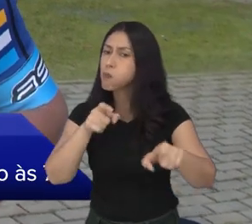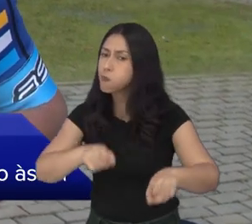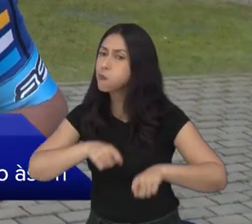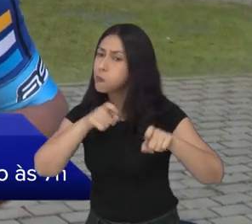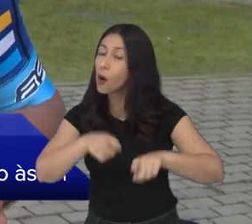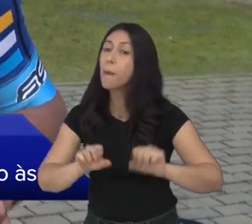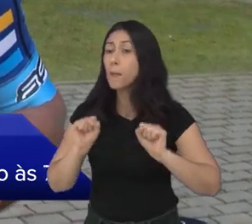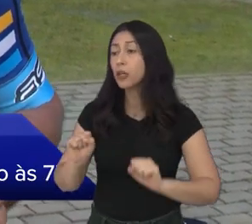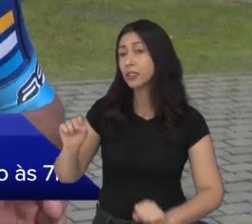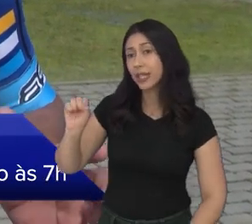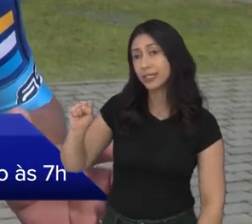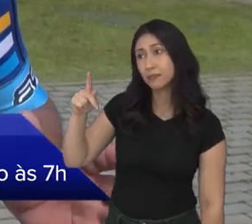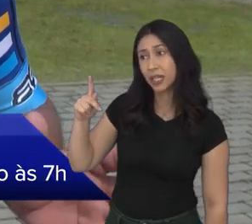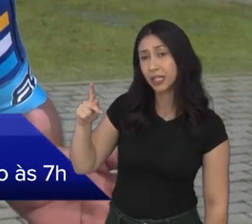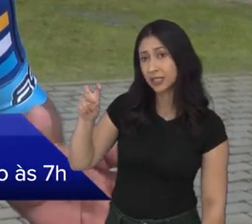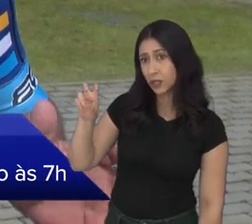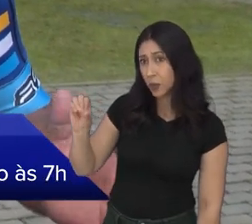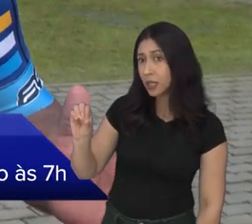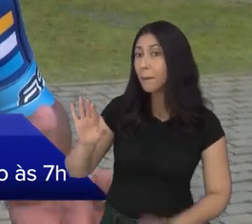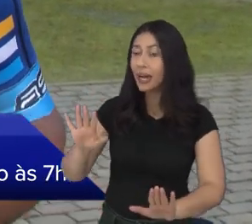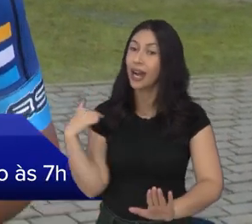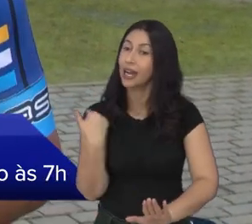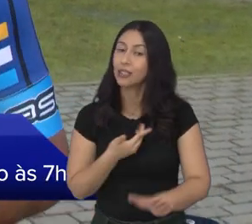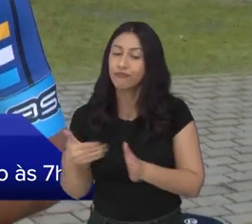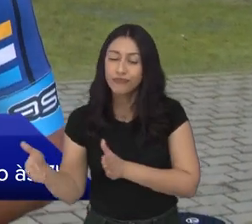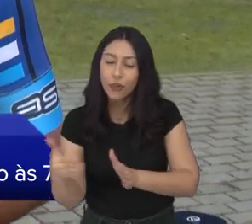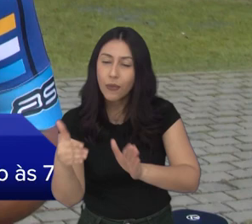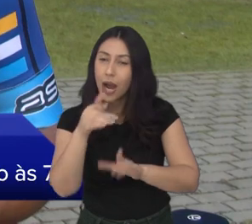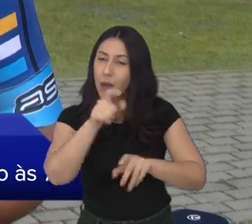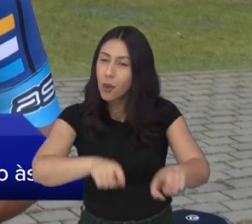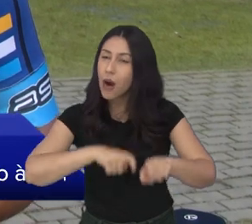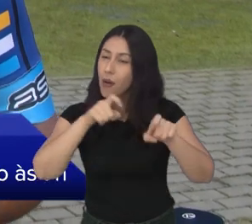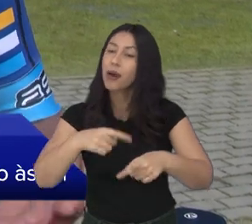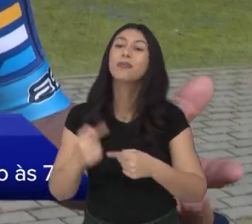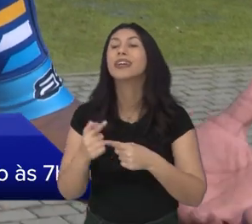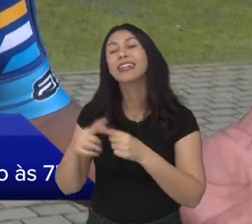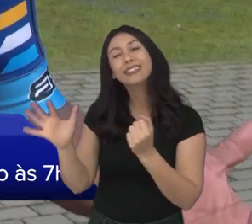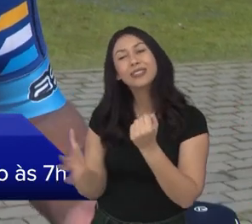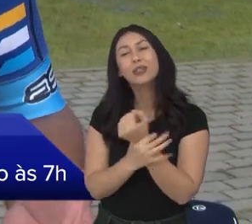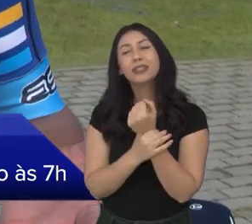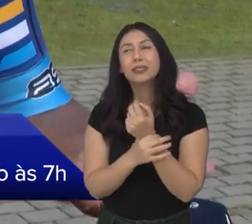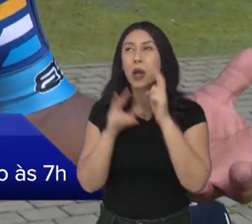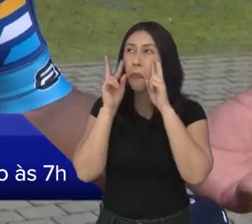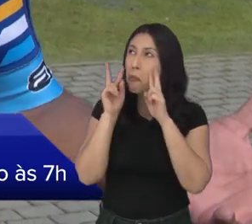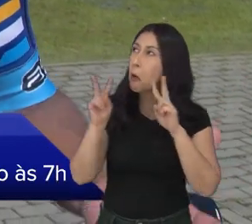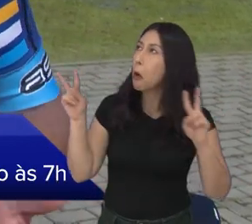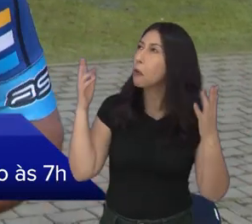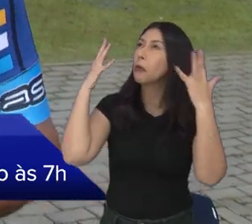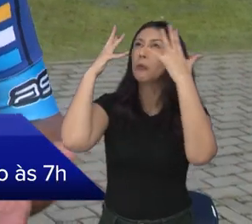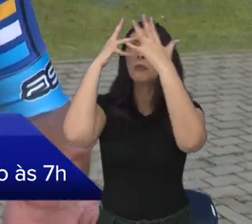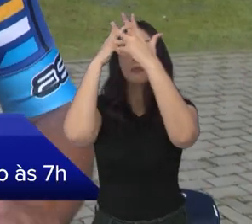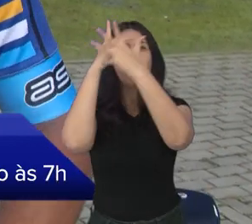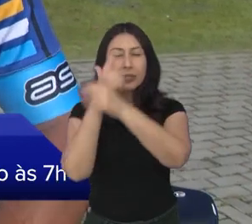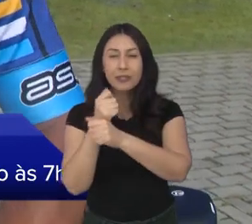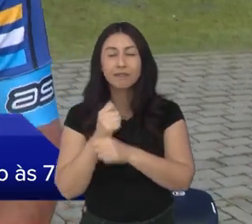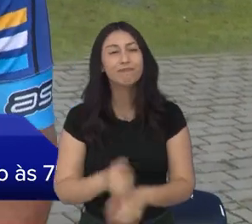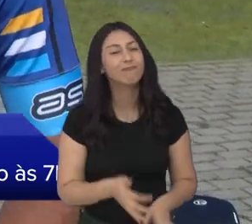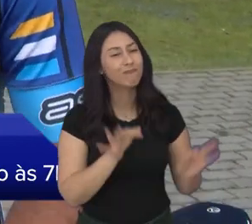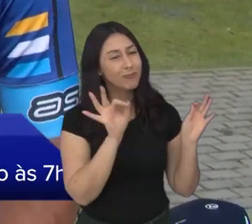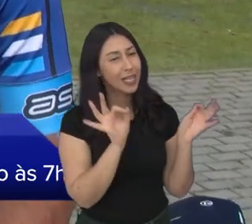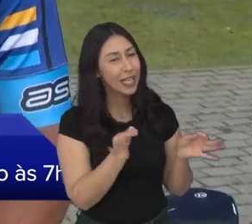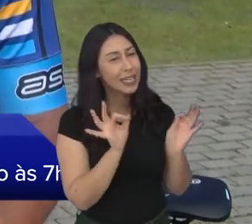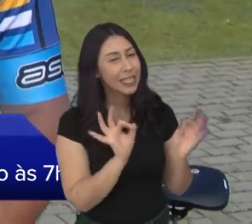Você pode ir pela SP50, mas a gente vai pela estrada rural justamente pela segurança e a paisagem da região, que é belíssima, né?